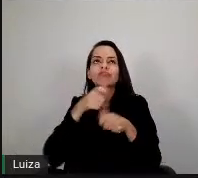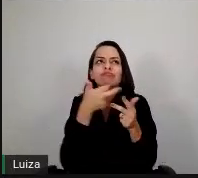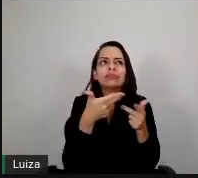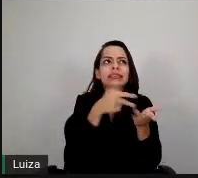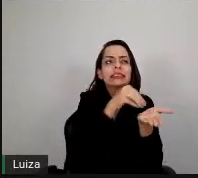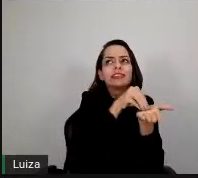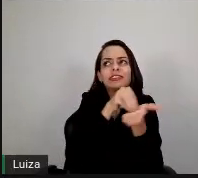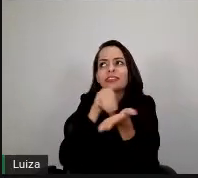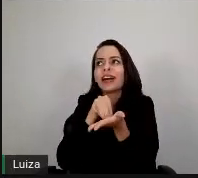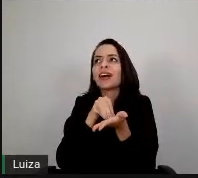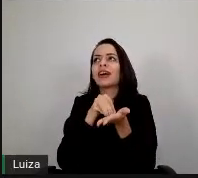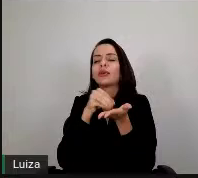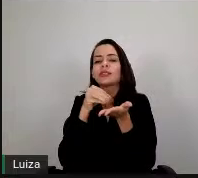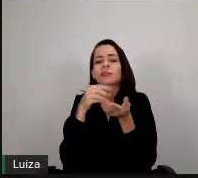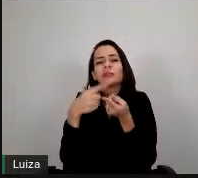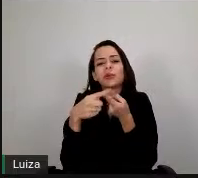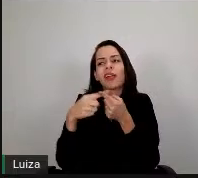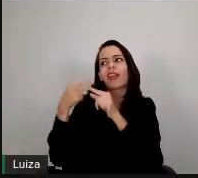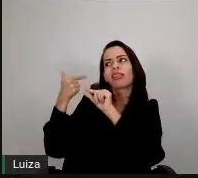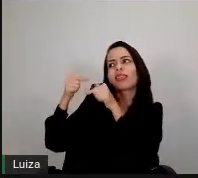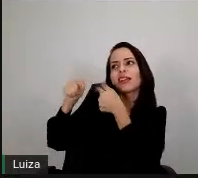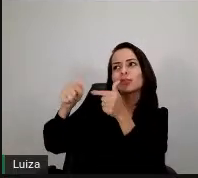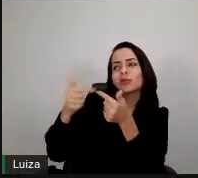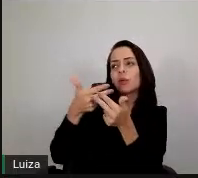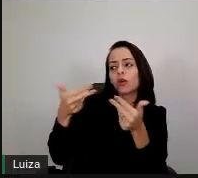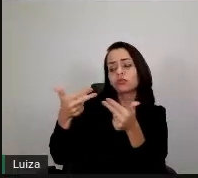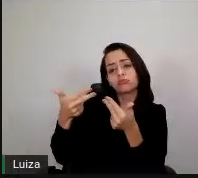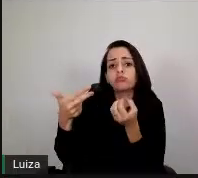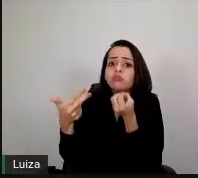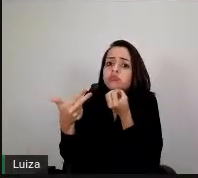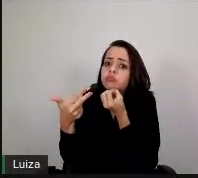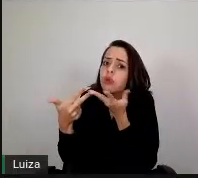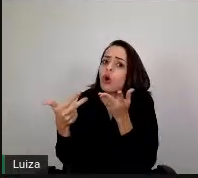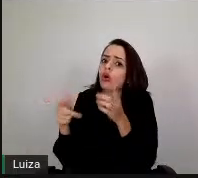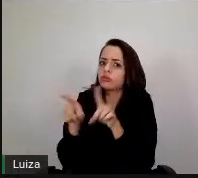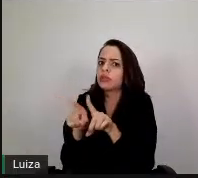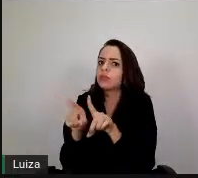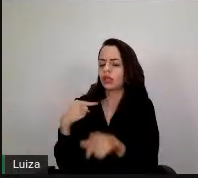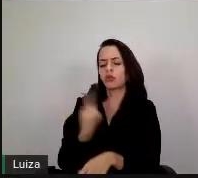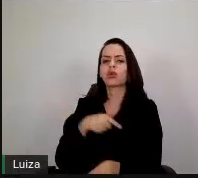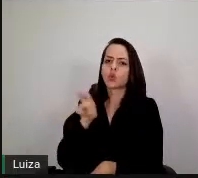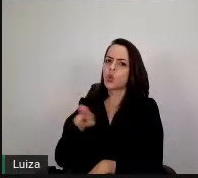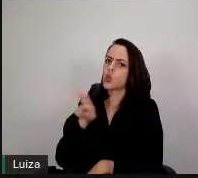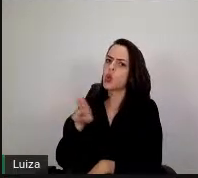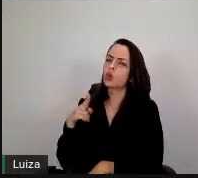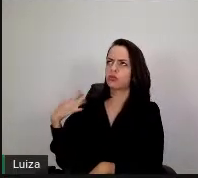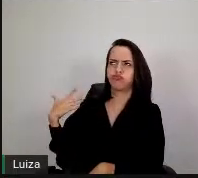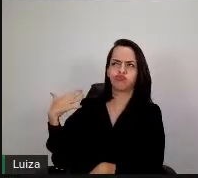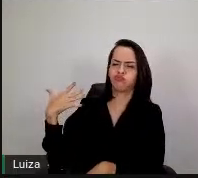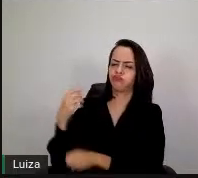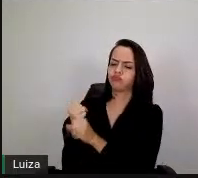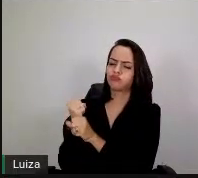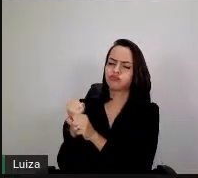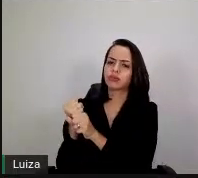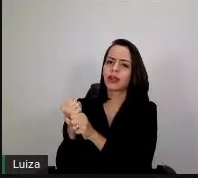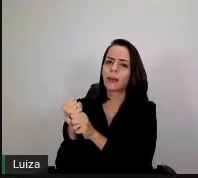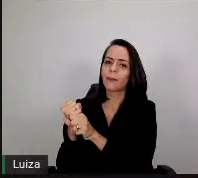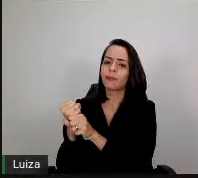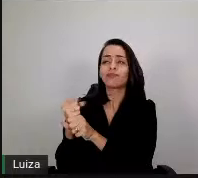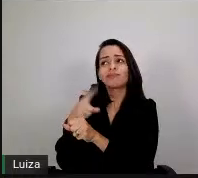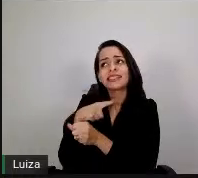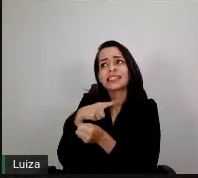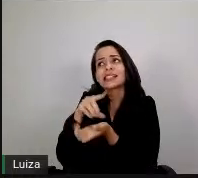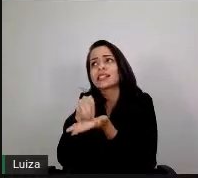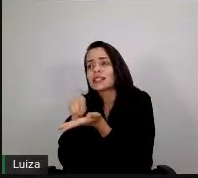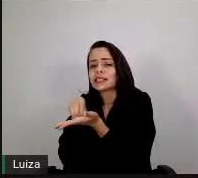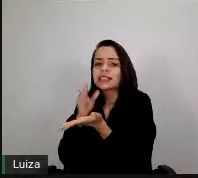método tradicional também, muito bom, né? Muito tempo nós usamos o método tradicional. Tem lacunas e as